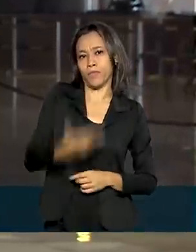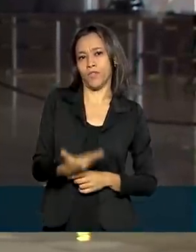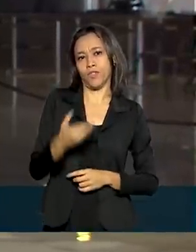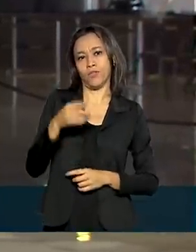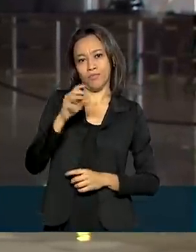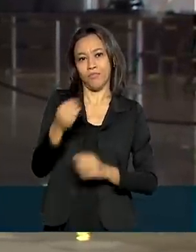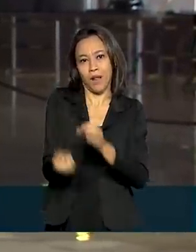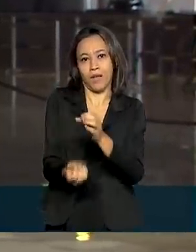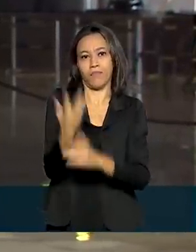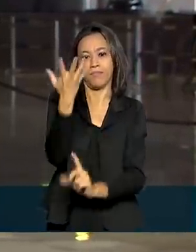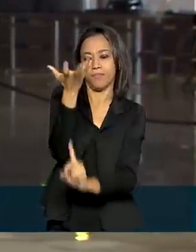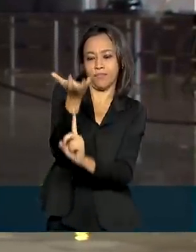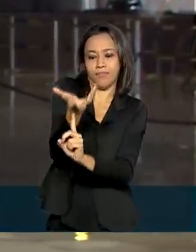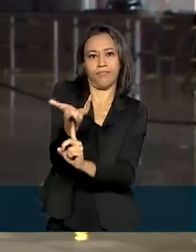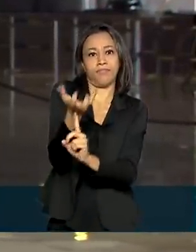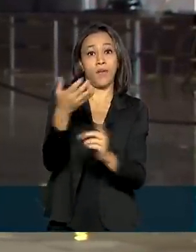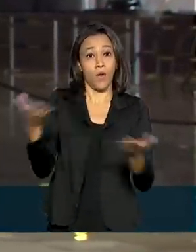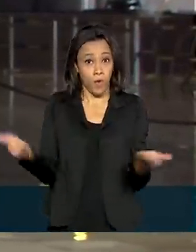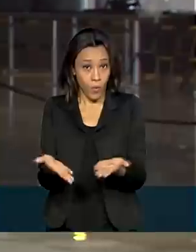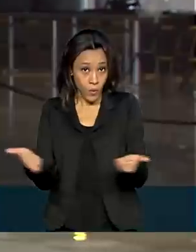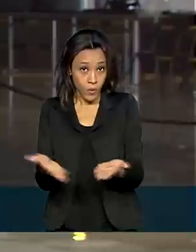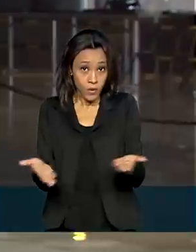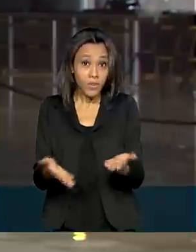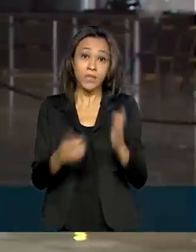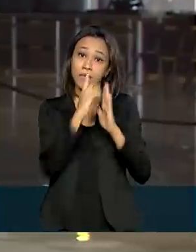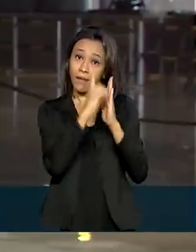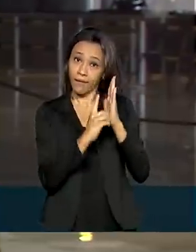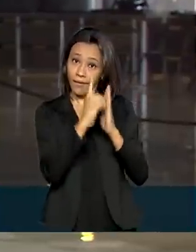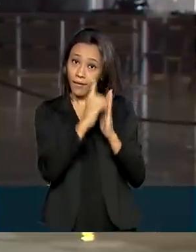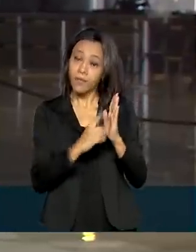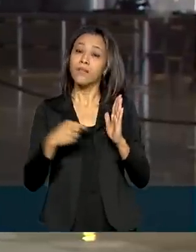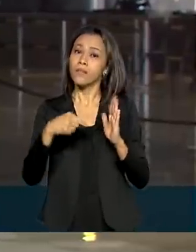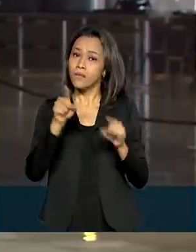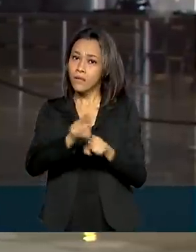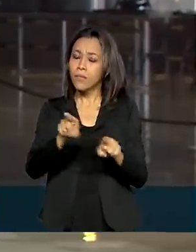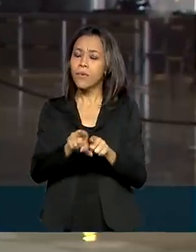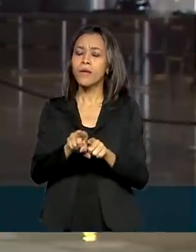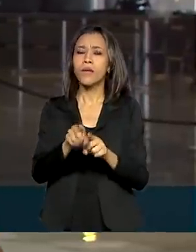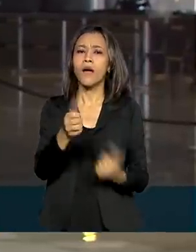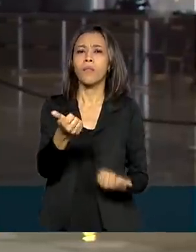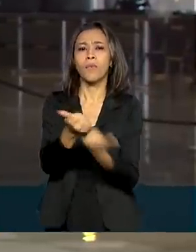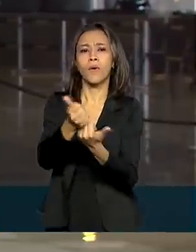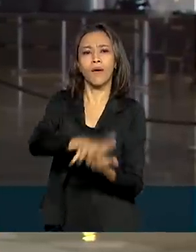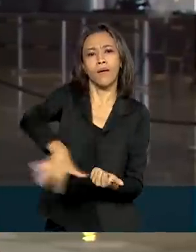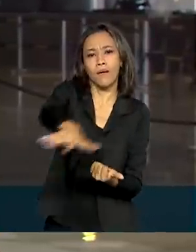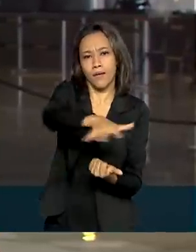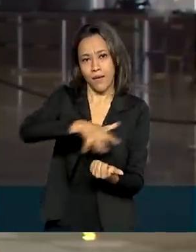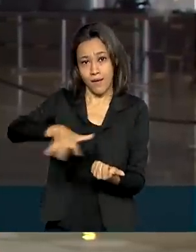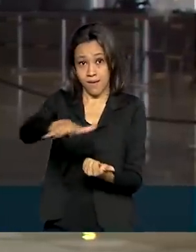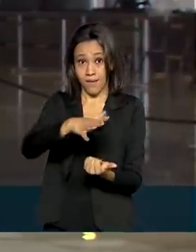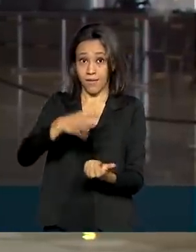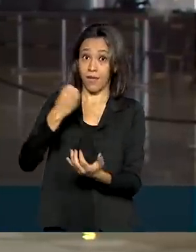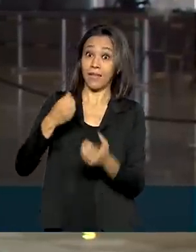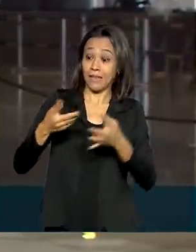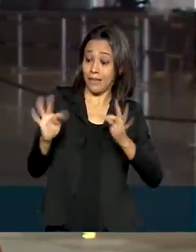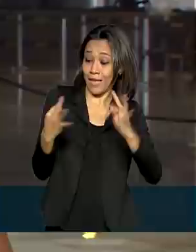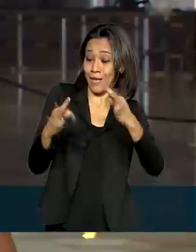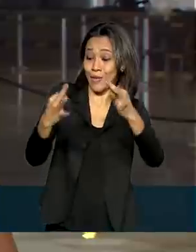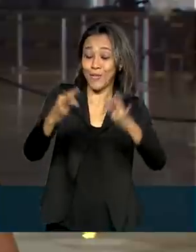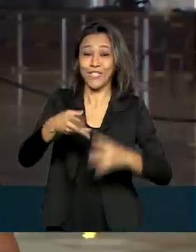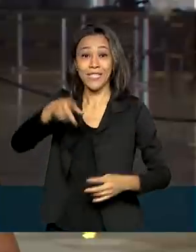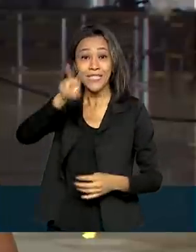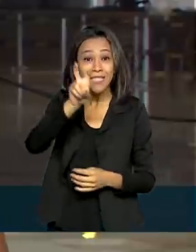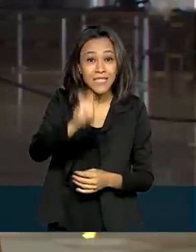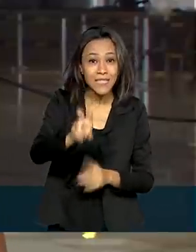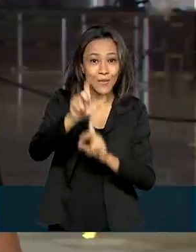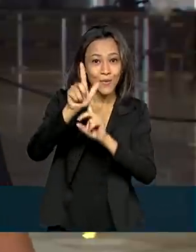antenas. Esse decreto de hoje também abre caminho para facilitar a chegada da tecnologia 5G, que é a quinta geração